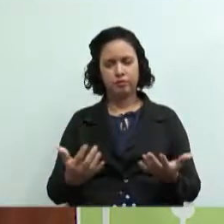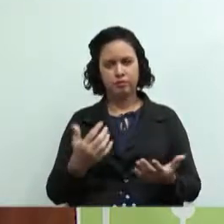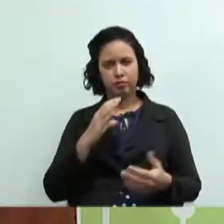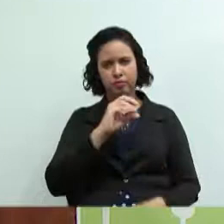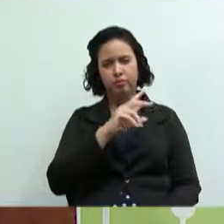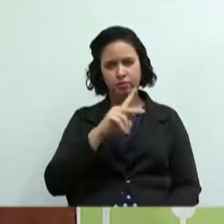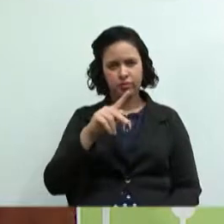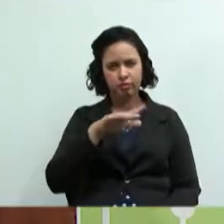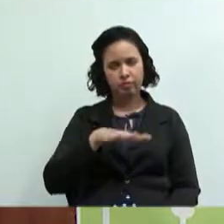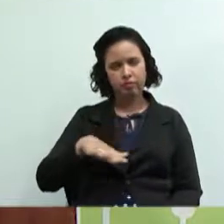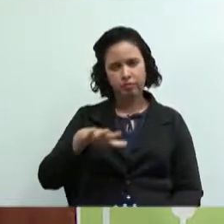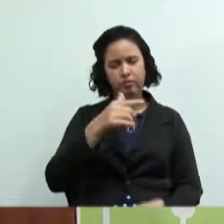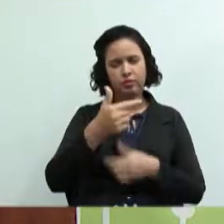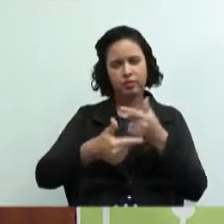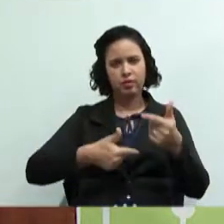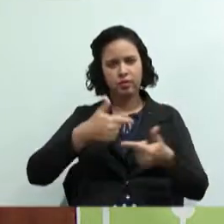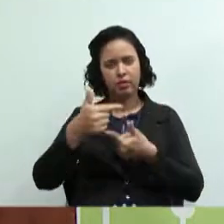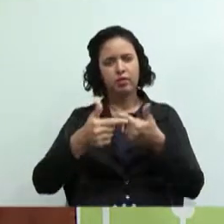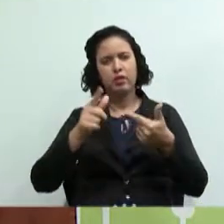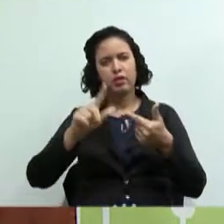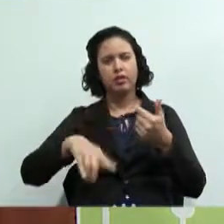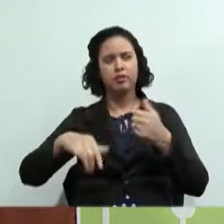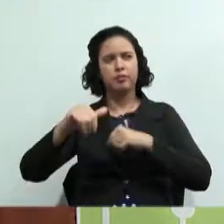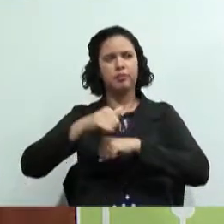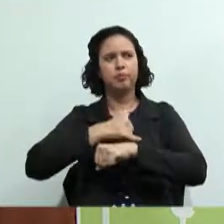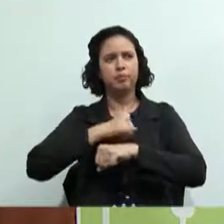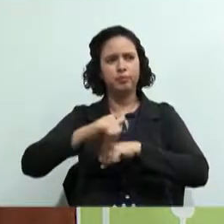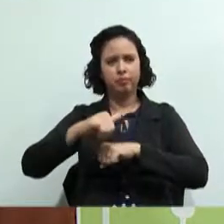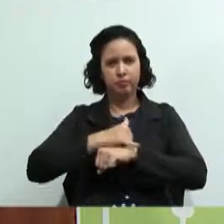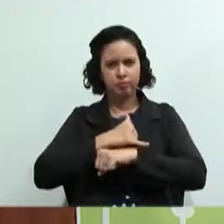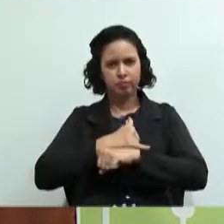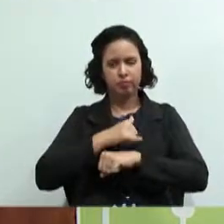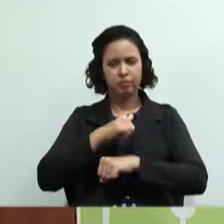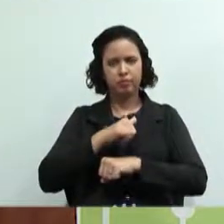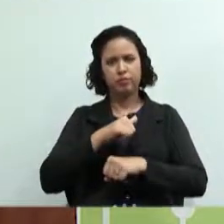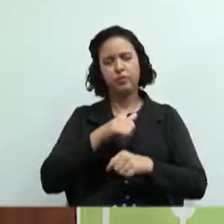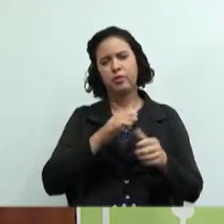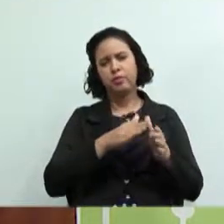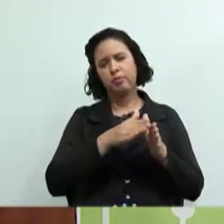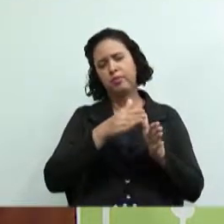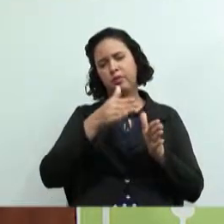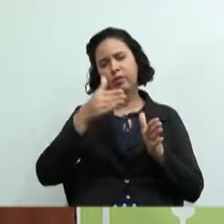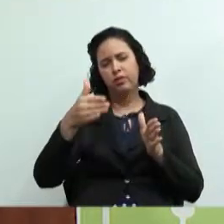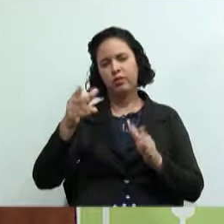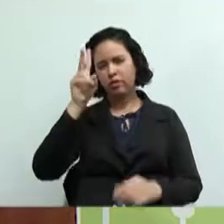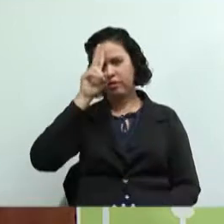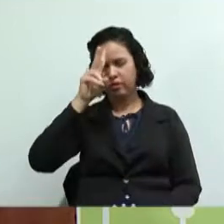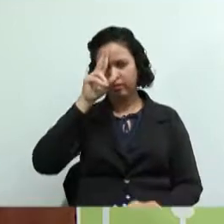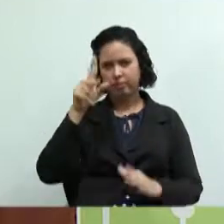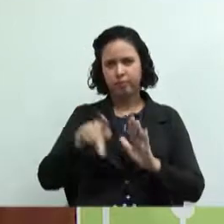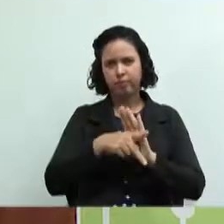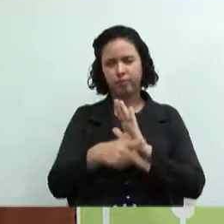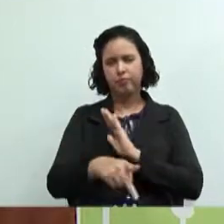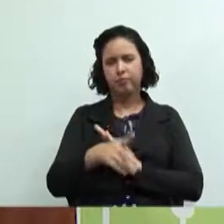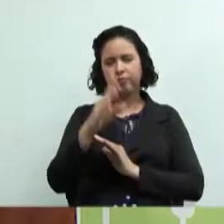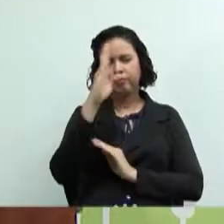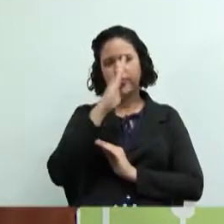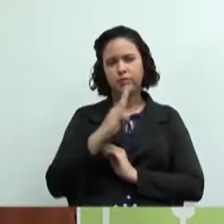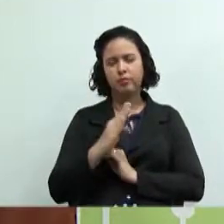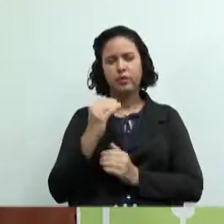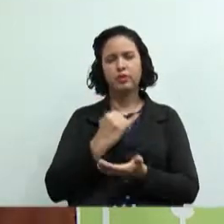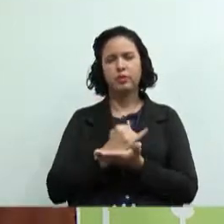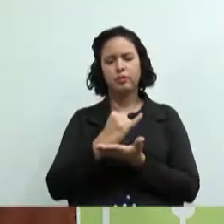extremamente estratégicas no período que a gente vive na história do nosso país um período que